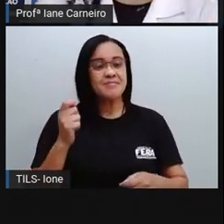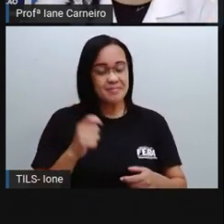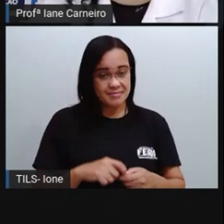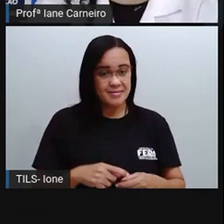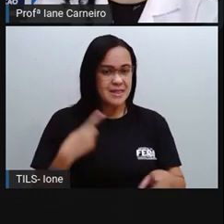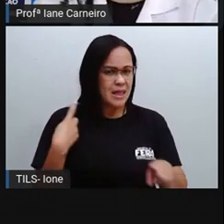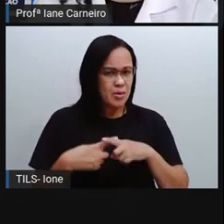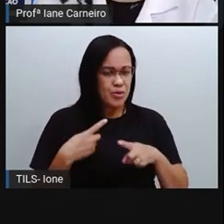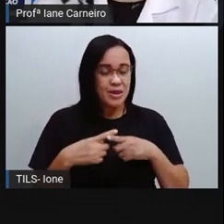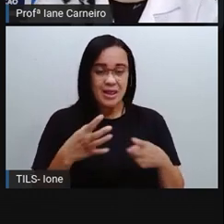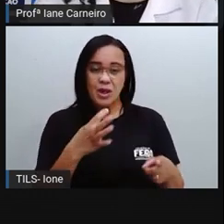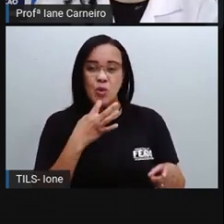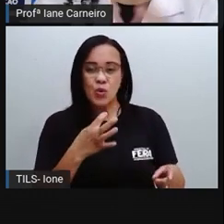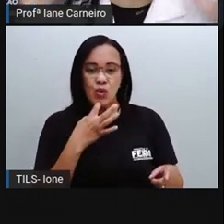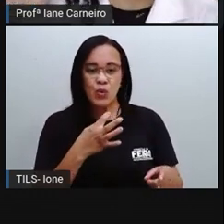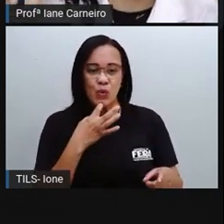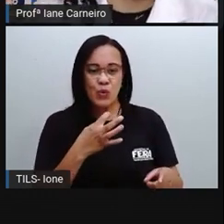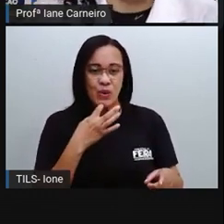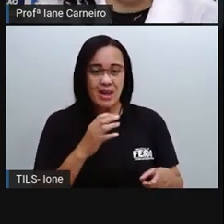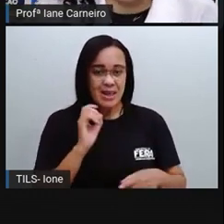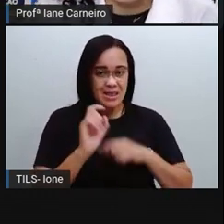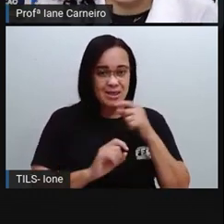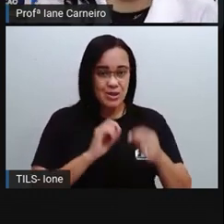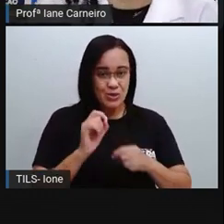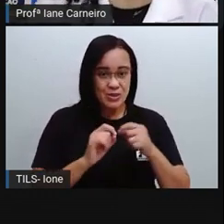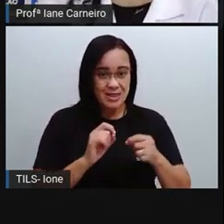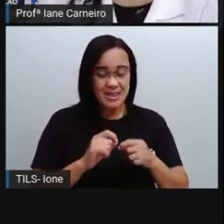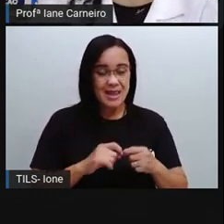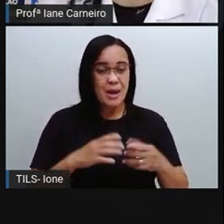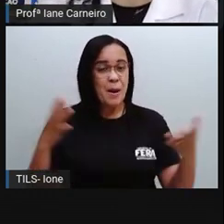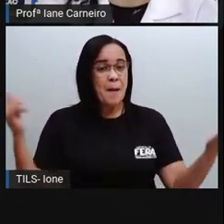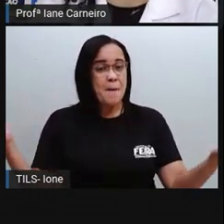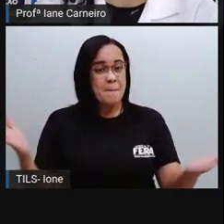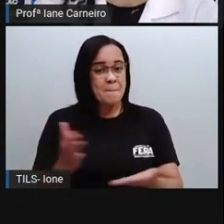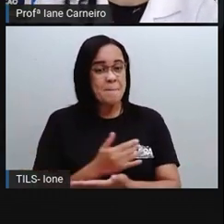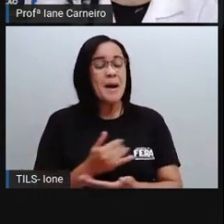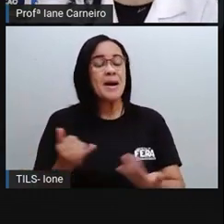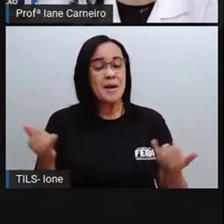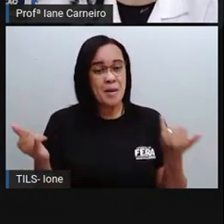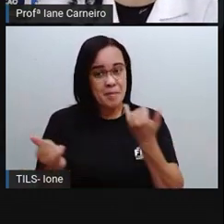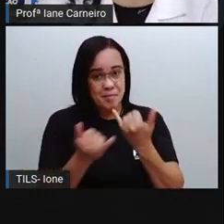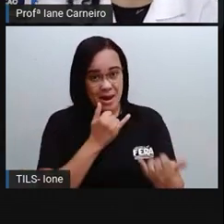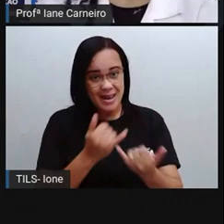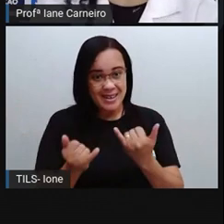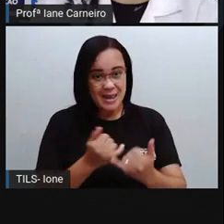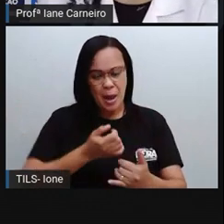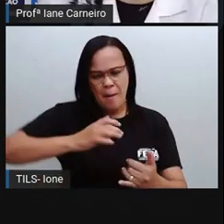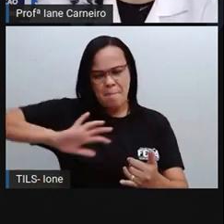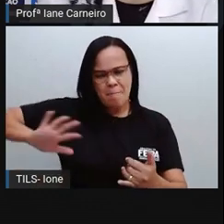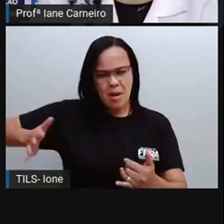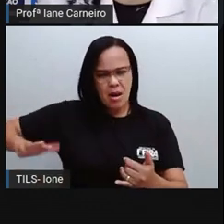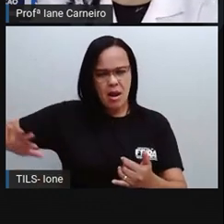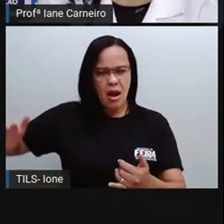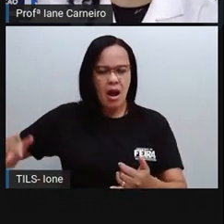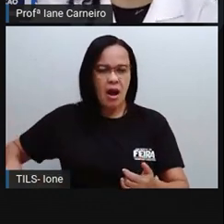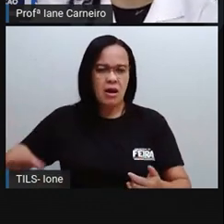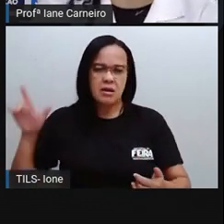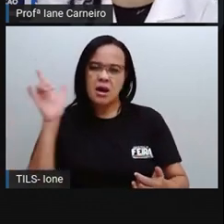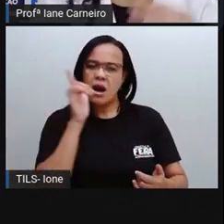conhecida como o Caribe Brasileiro, Então, muita gente vai para lá para curtir as praias com águas